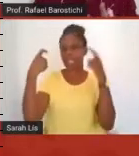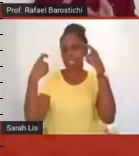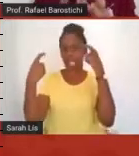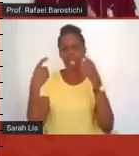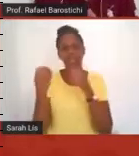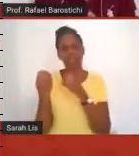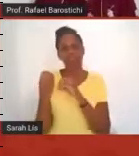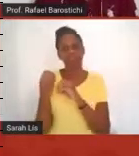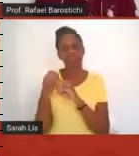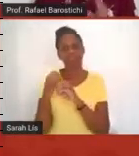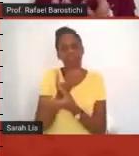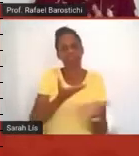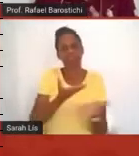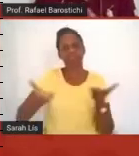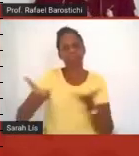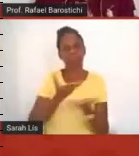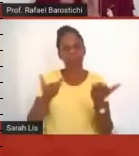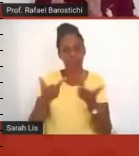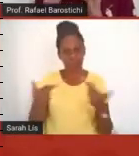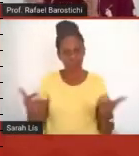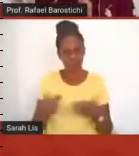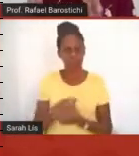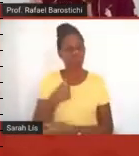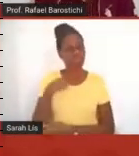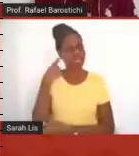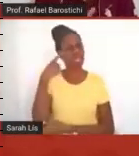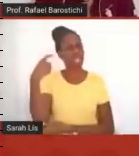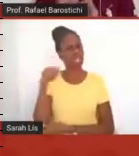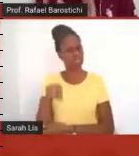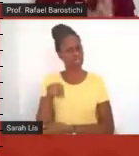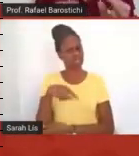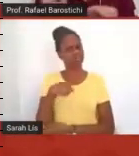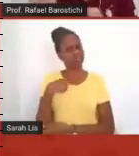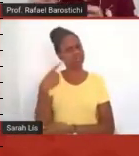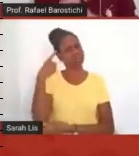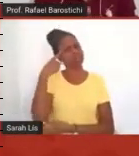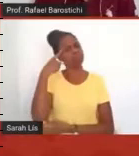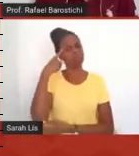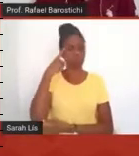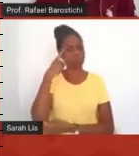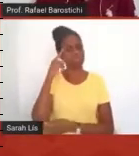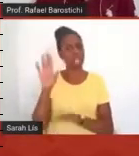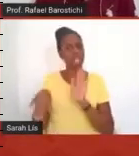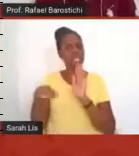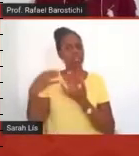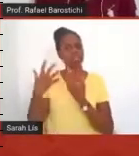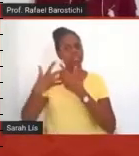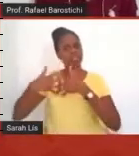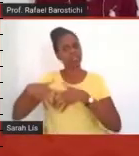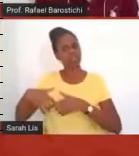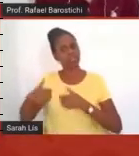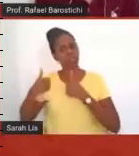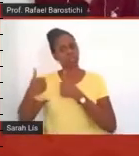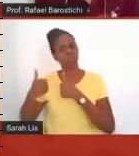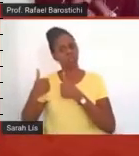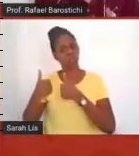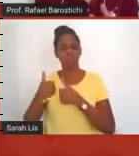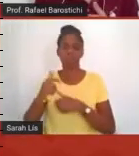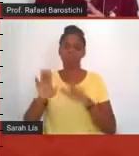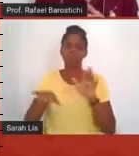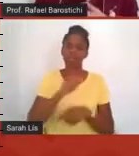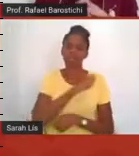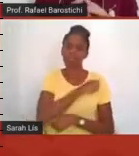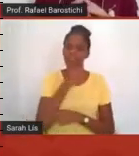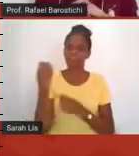que, quando nós tivemos essa ideia, nós imaginávamos que, olha, pode ser que funcione, pode ser que alguns alunos postem, mas nós realmente não